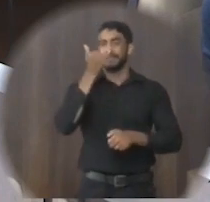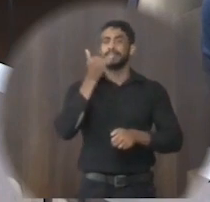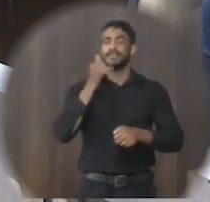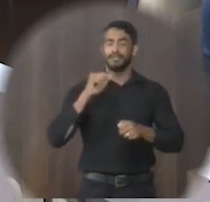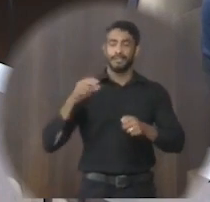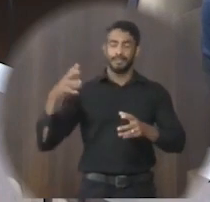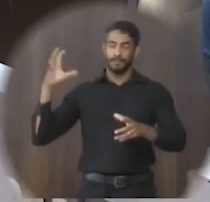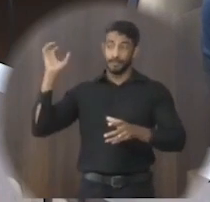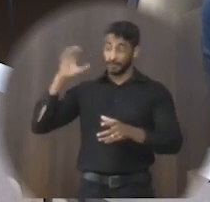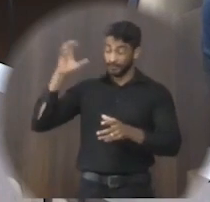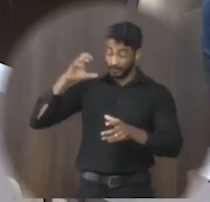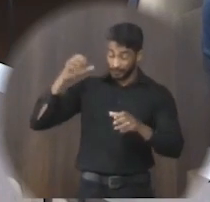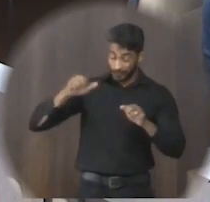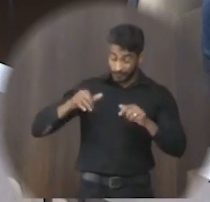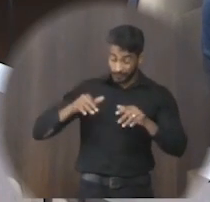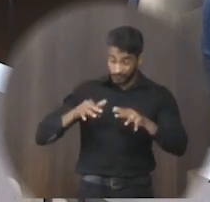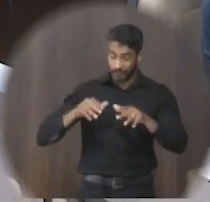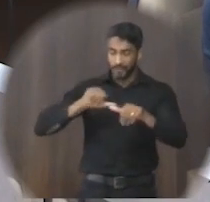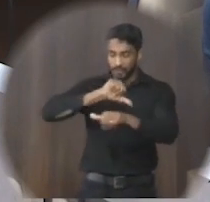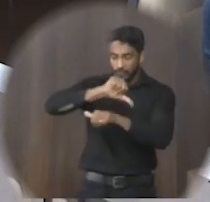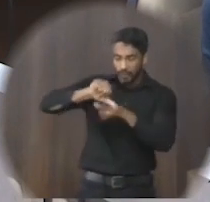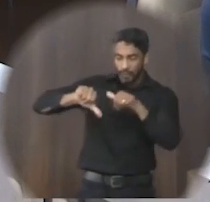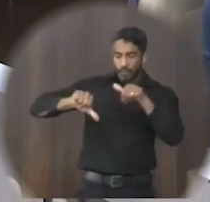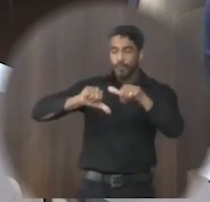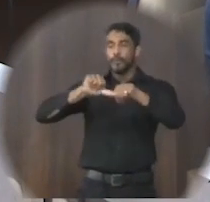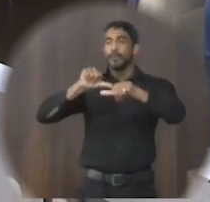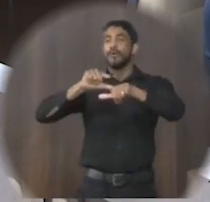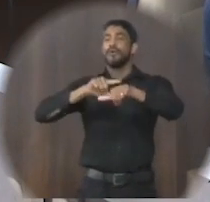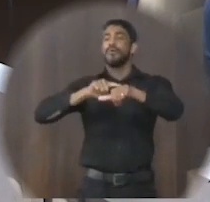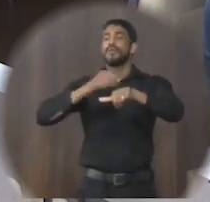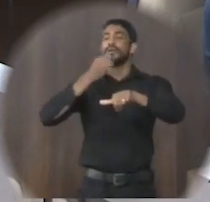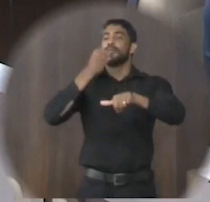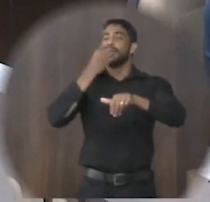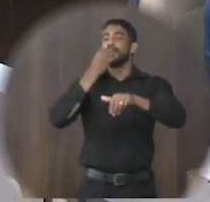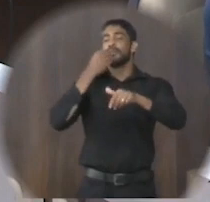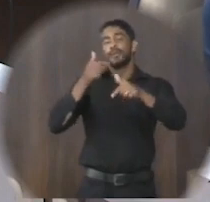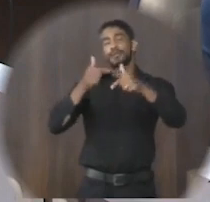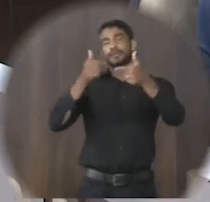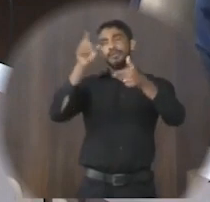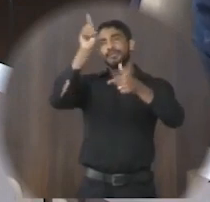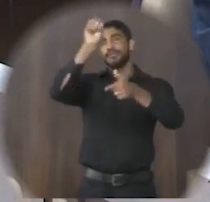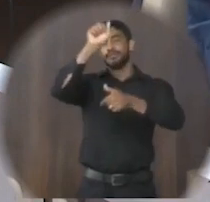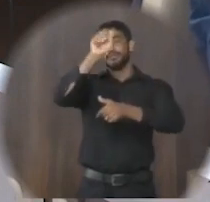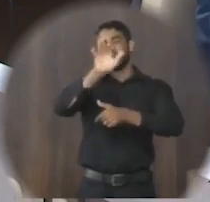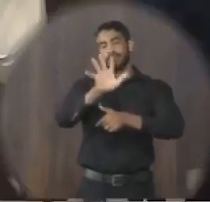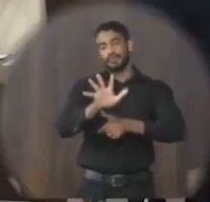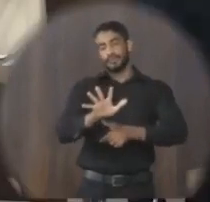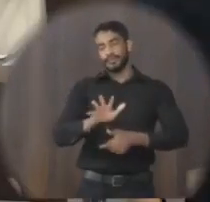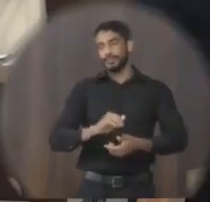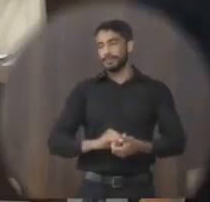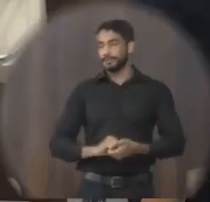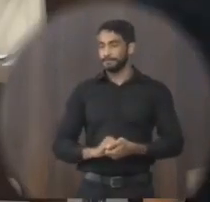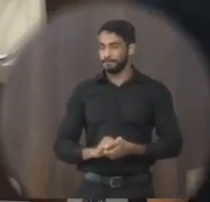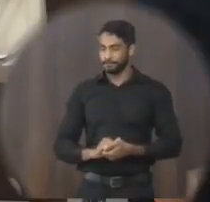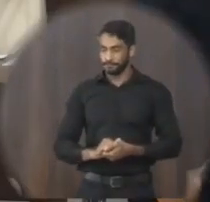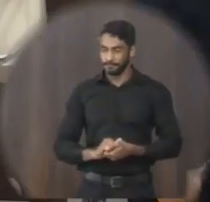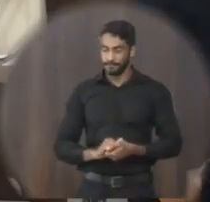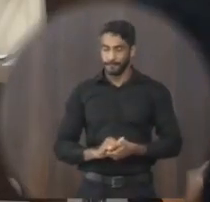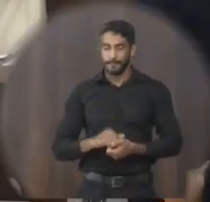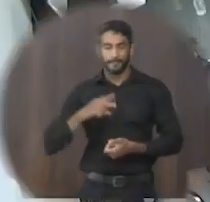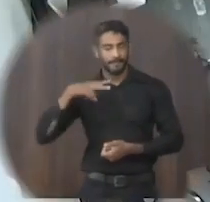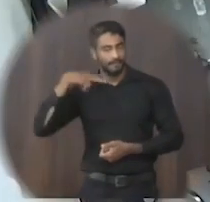tempestade, sempre vem um tempo bom, né? Boa sorte, Deus te abençoe. Obrigado. Relógio, senhor presidente.